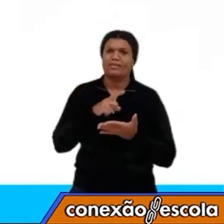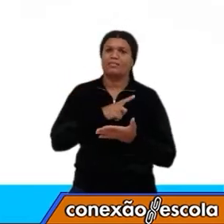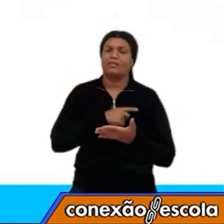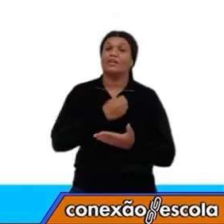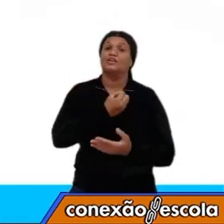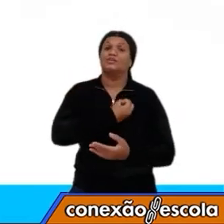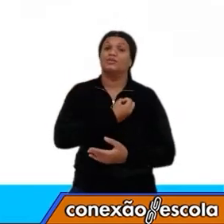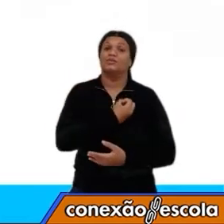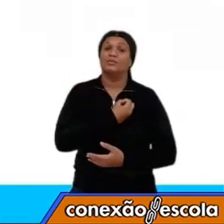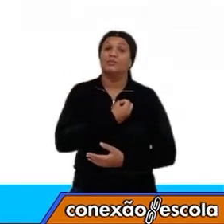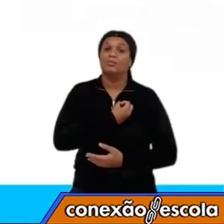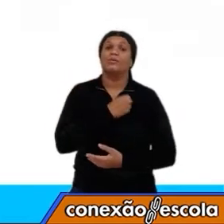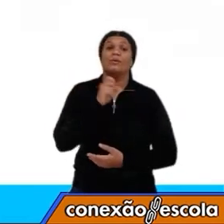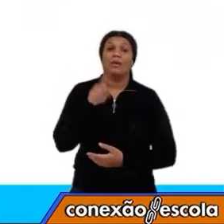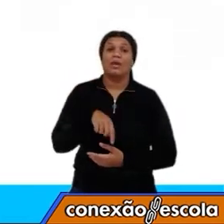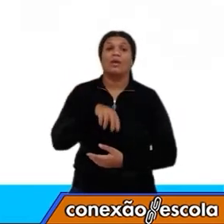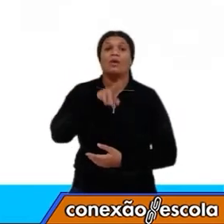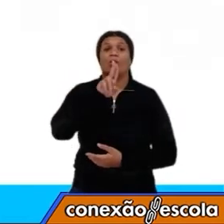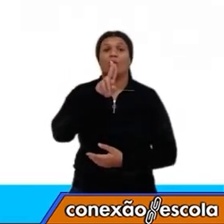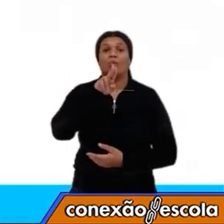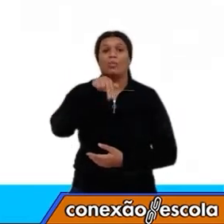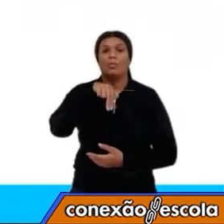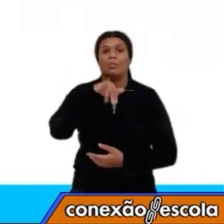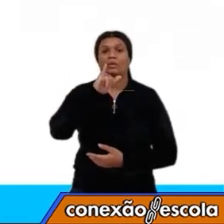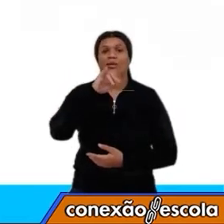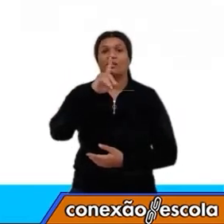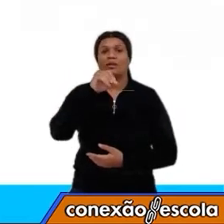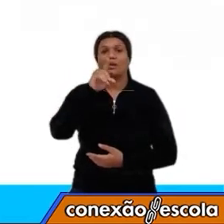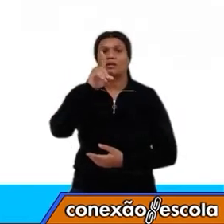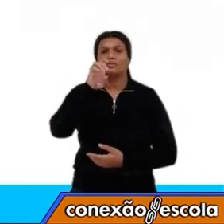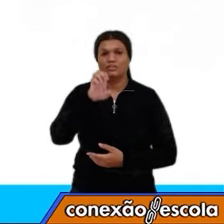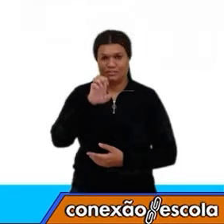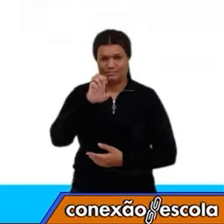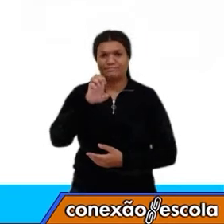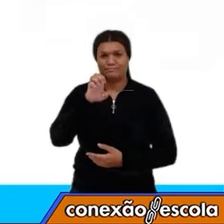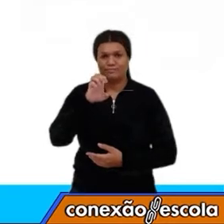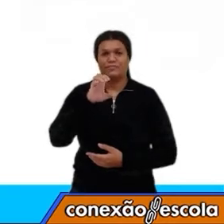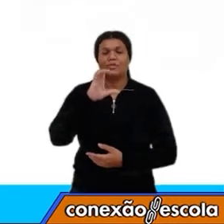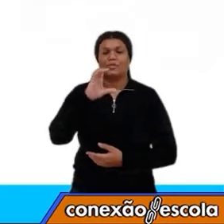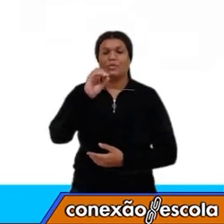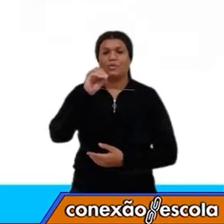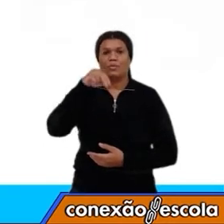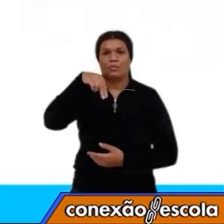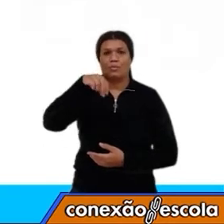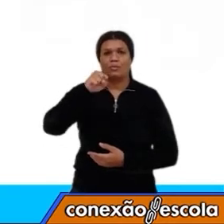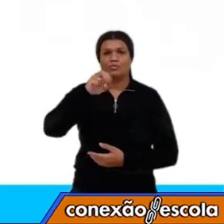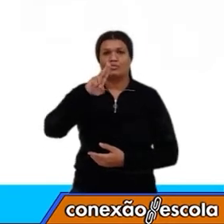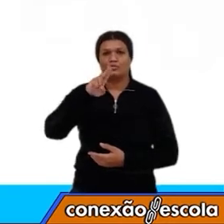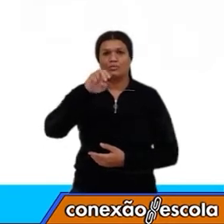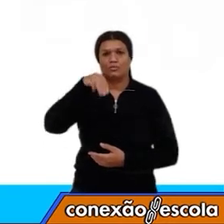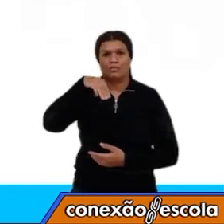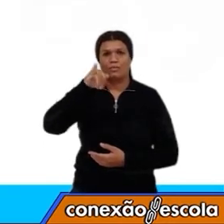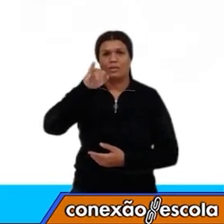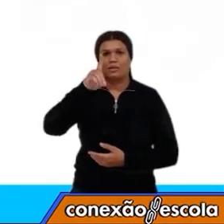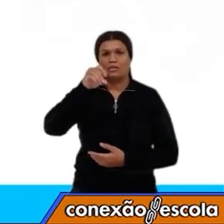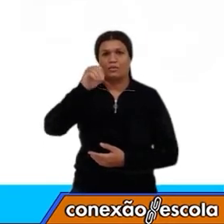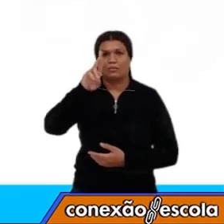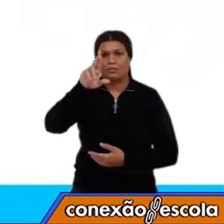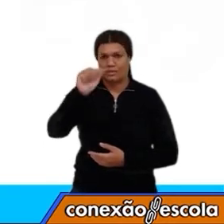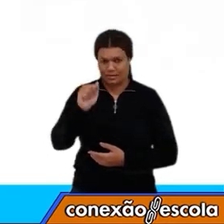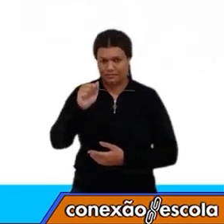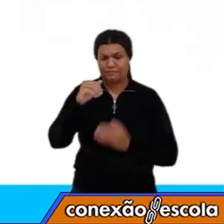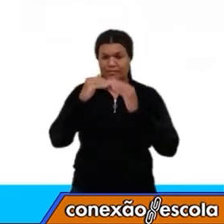os números da unidade consumidora. Abaixo, virá o seu nome, se você é o